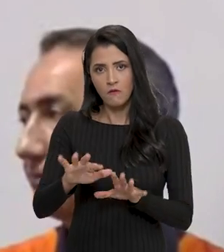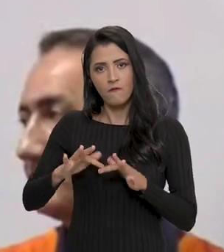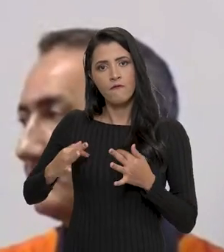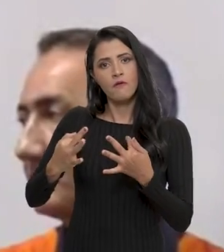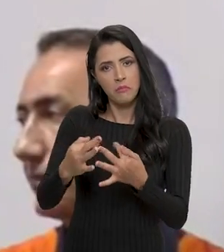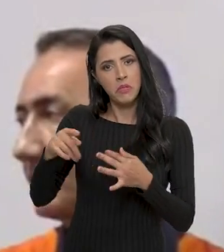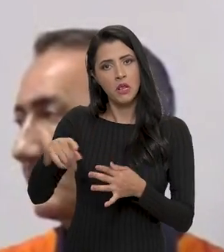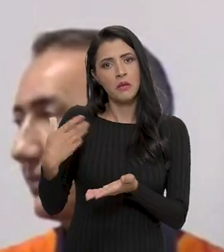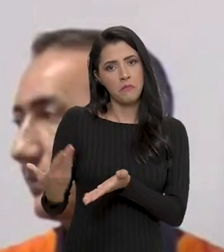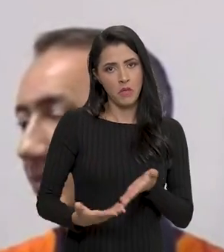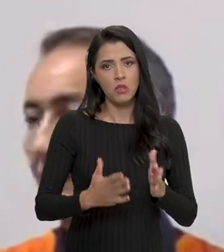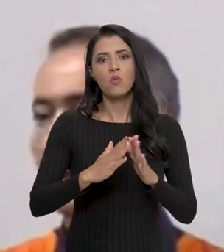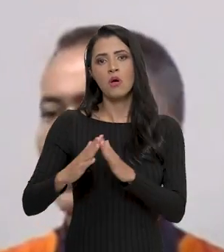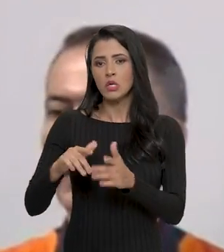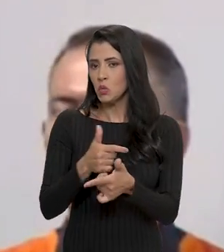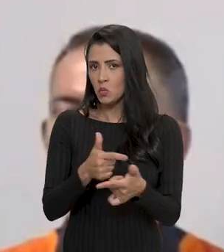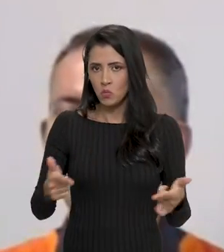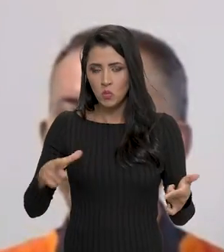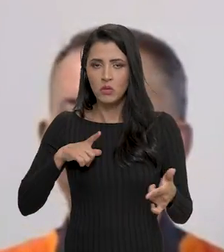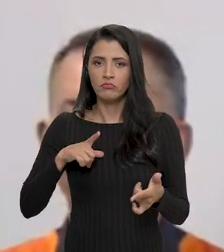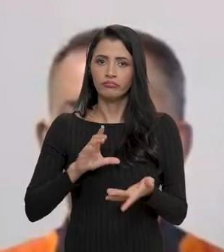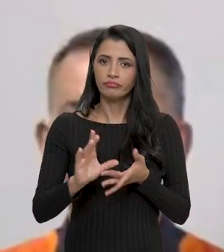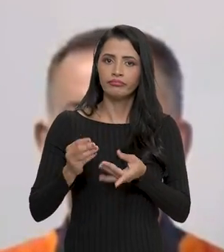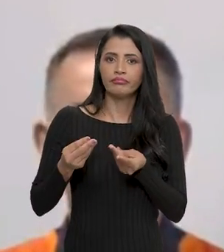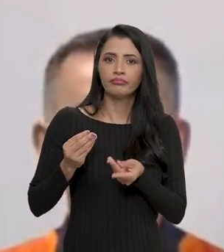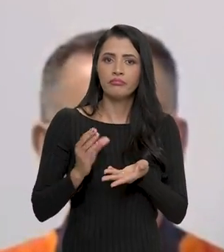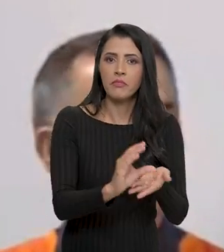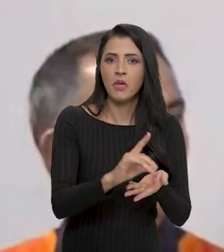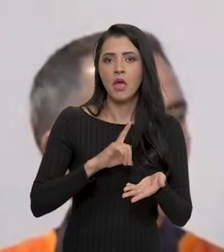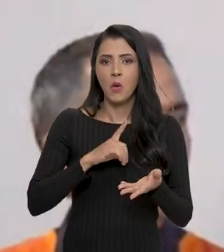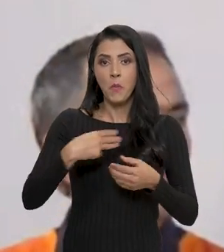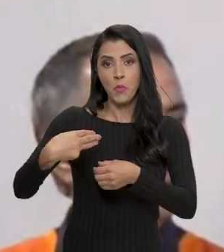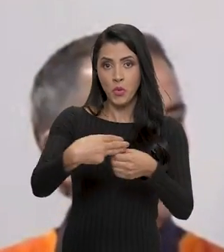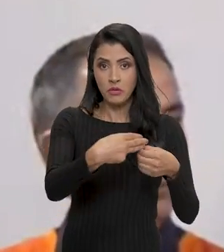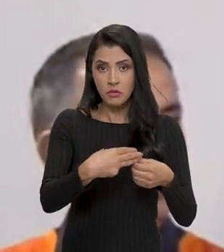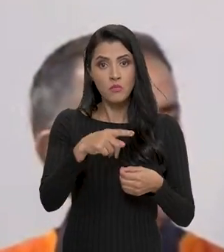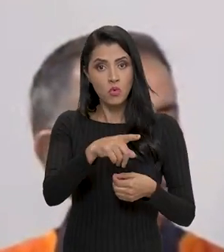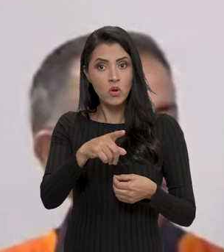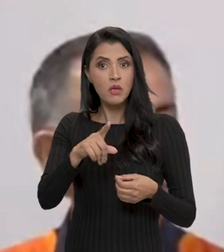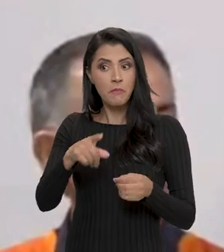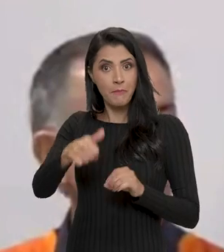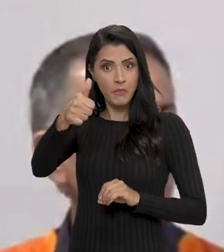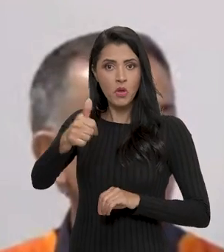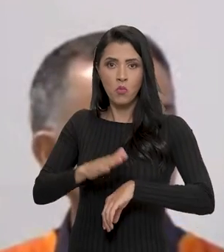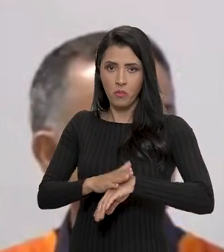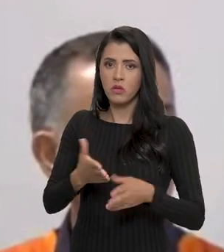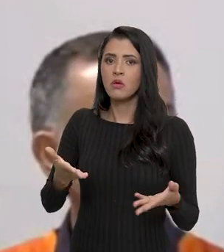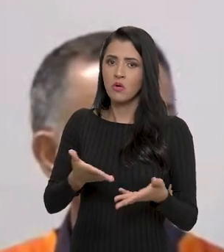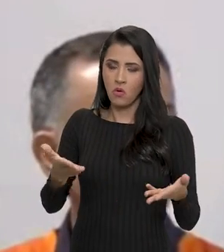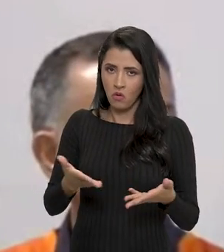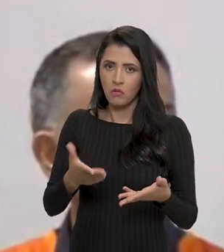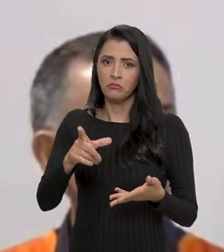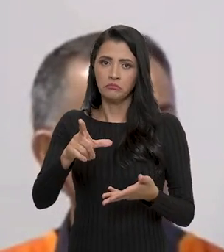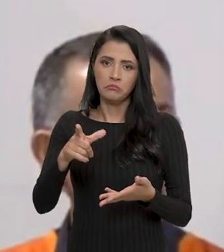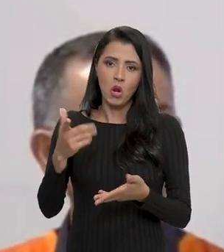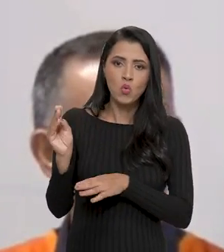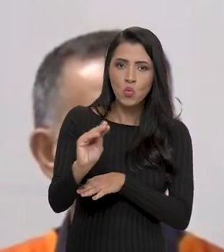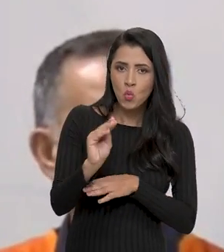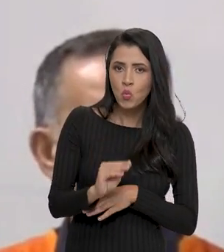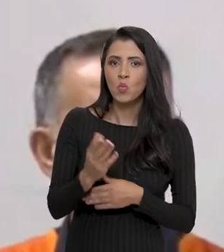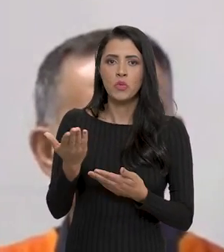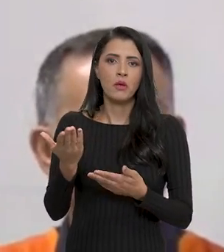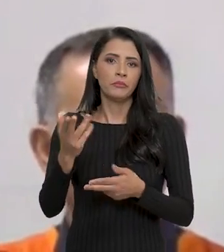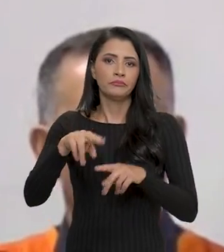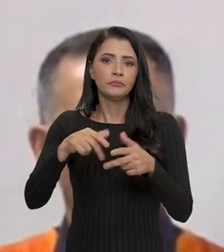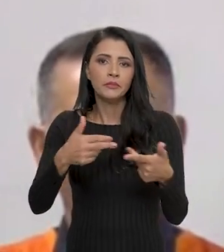família desabrigada, libera aos municípios. aquele recurso para o primeiro momento. Ali